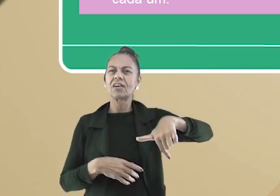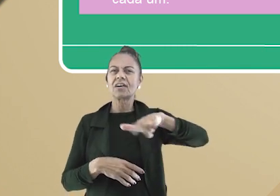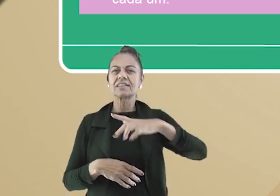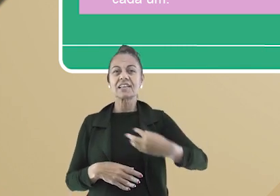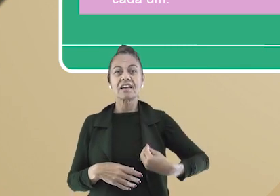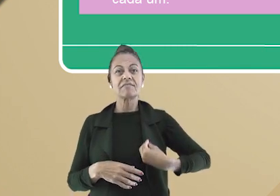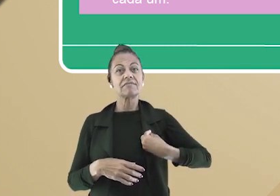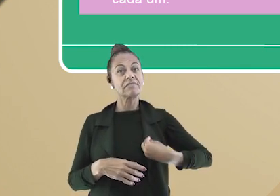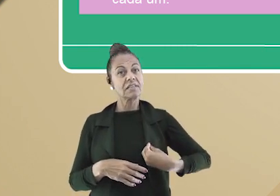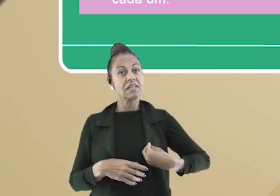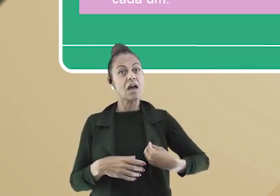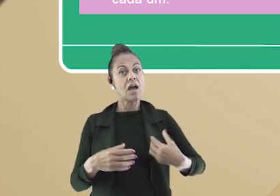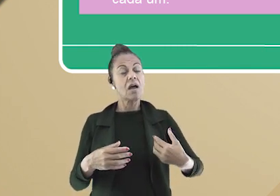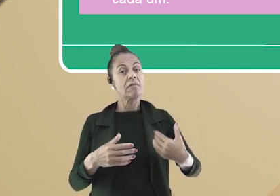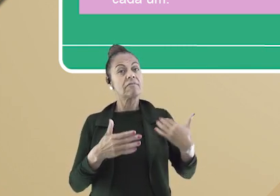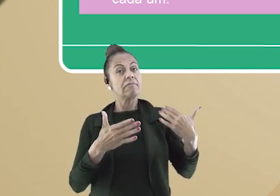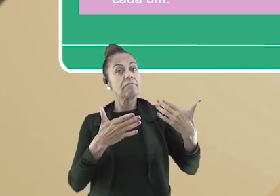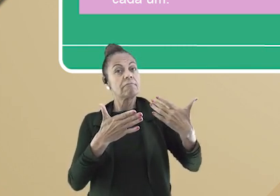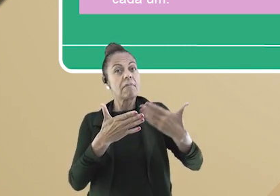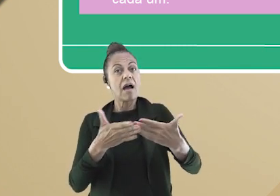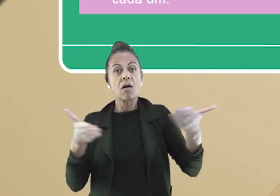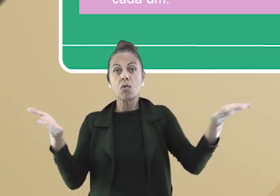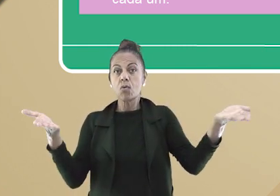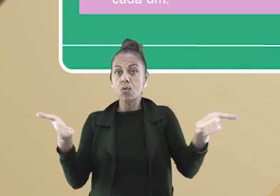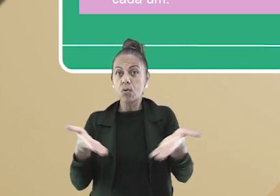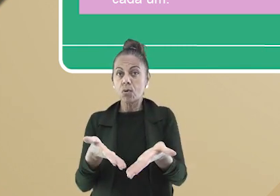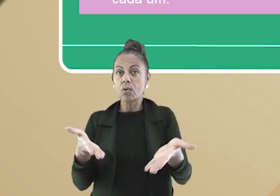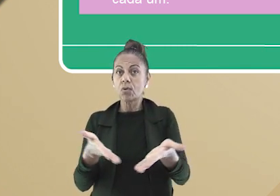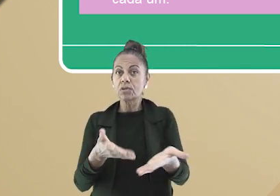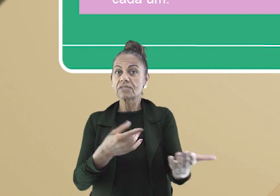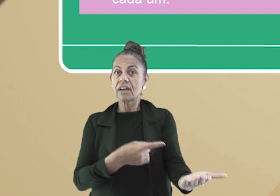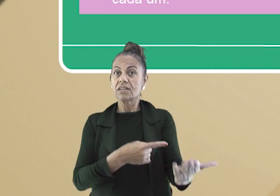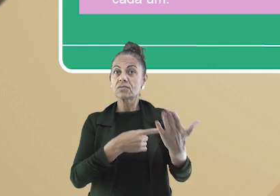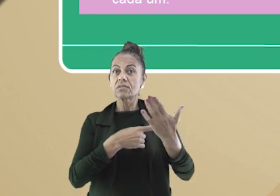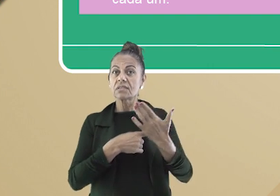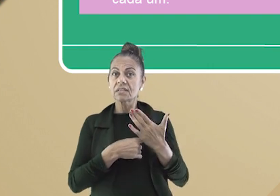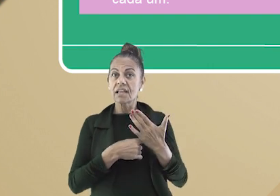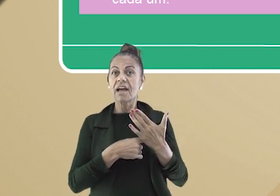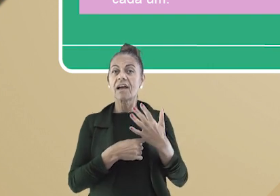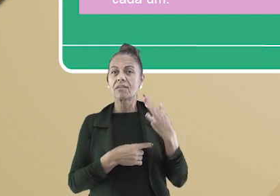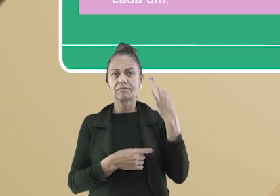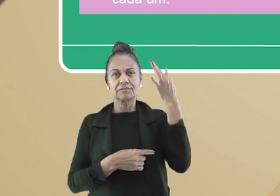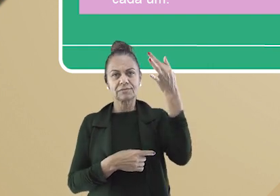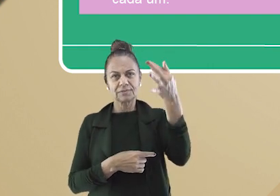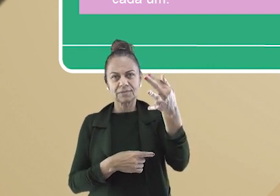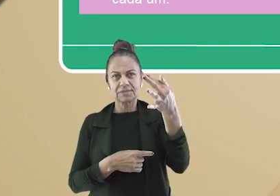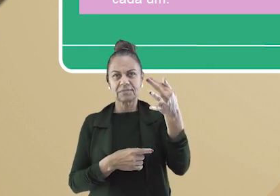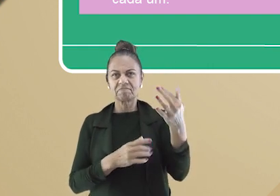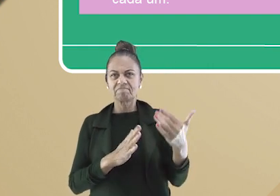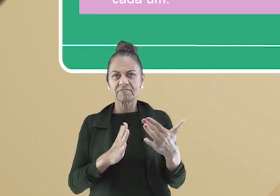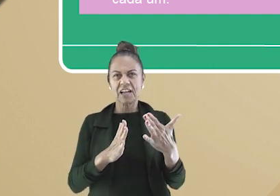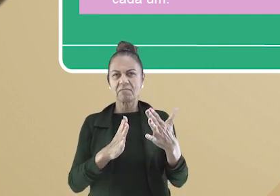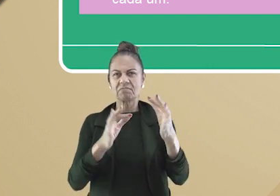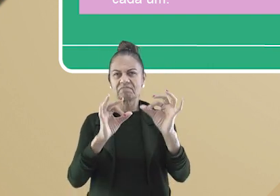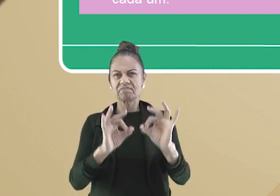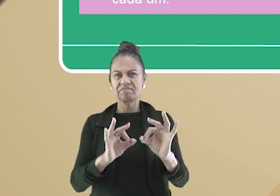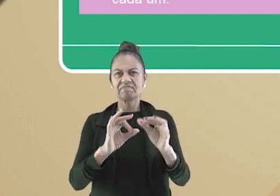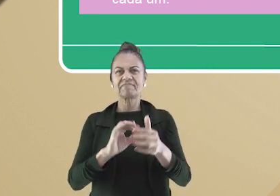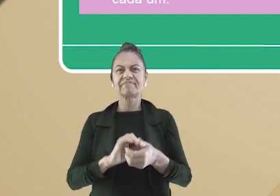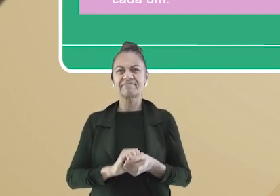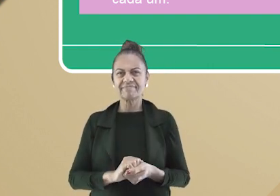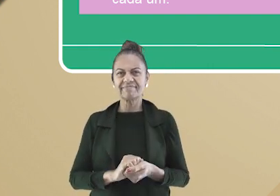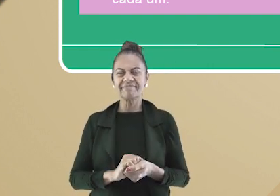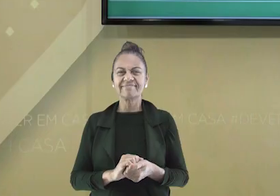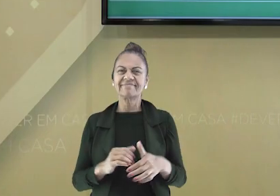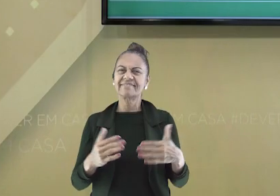lembranças da vida esclarecerá muitas ações do seu presente e ajudará a direcionar o seu